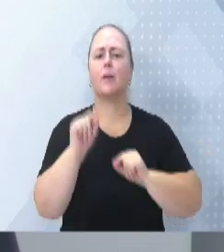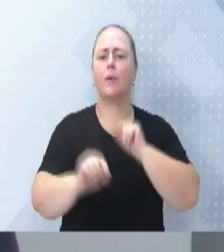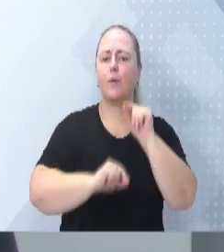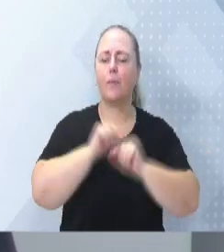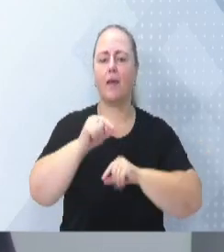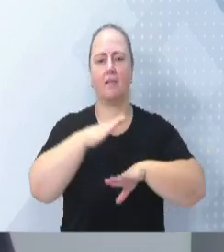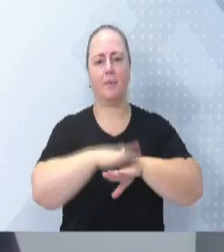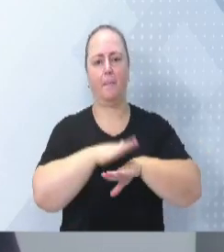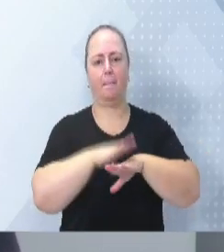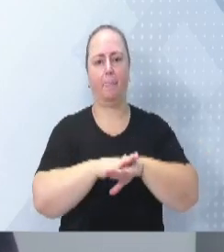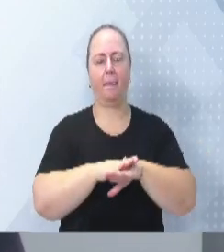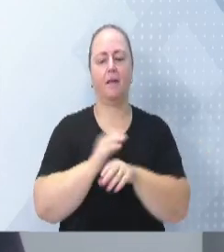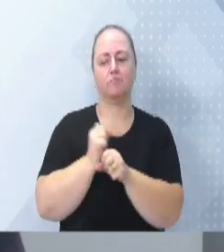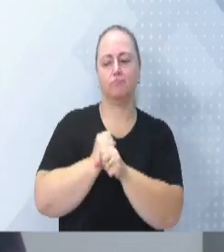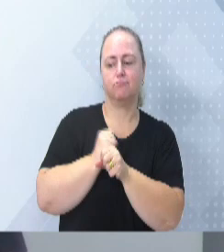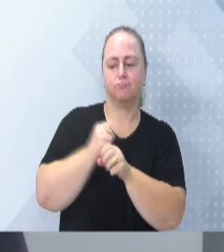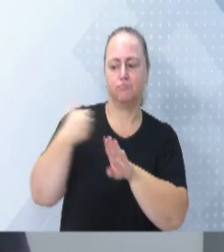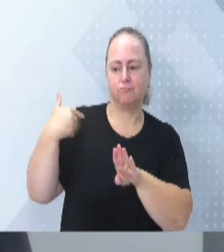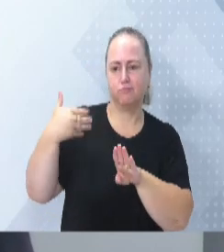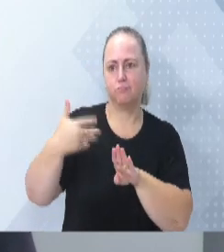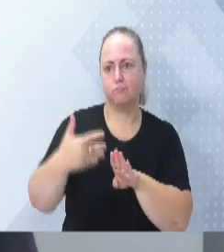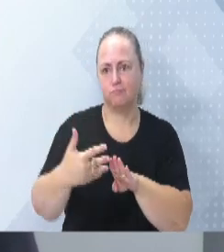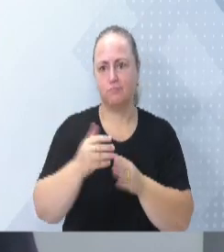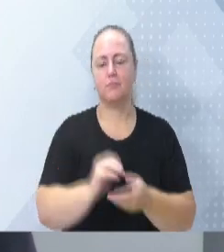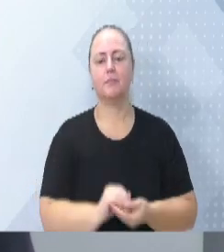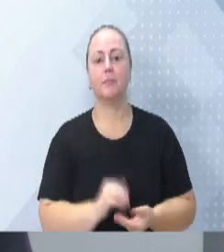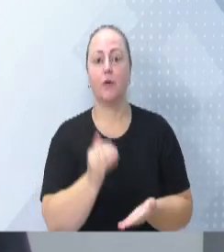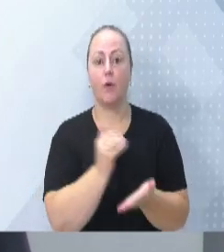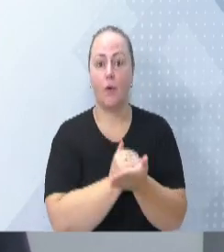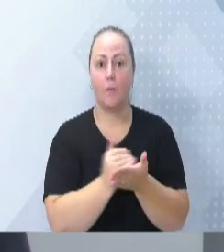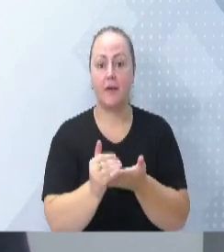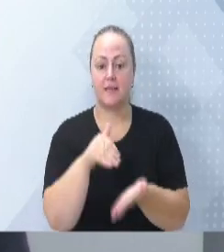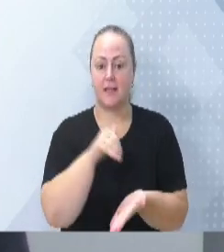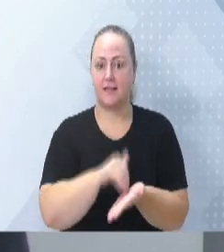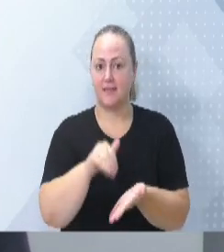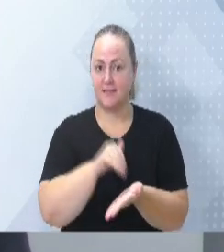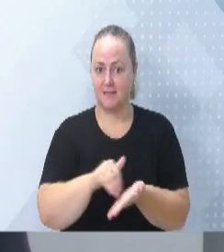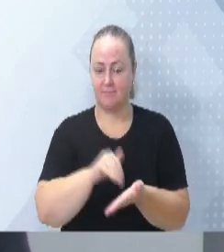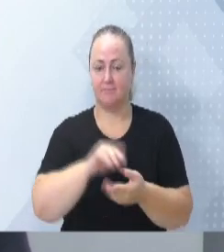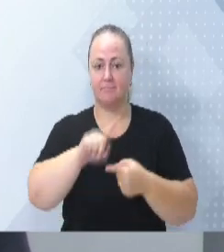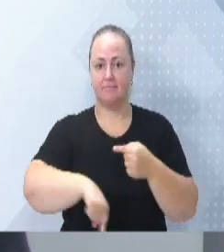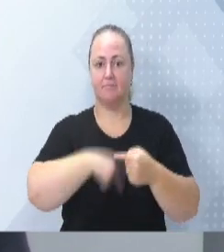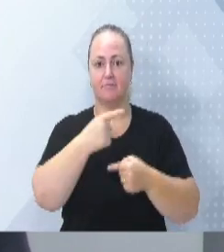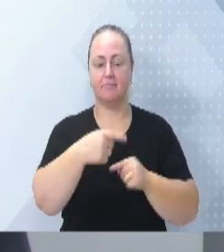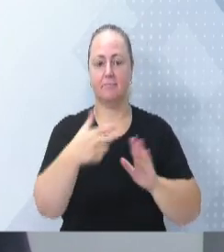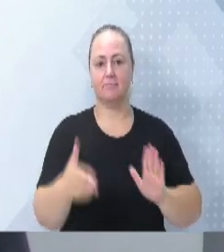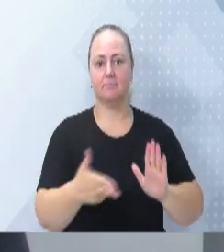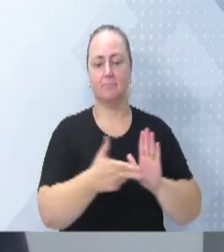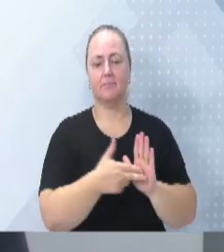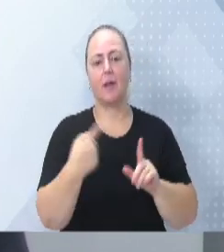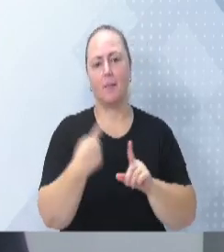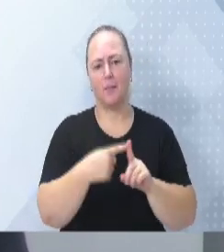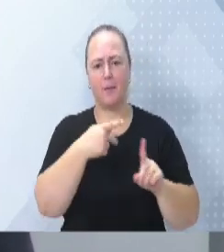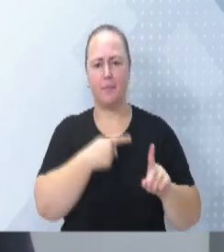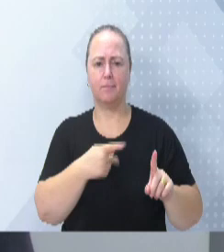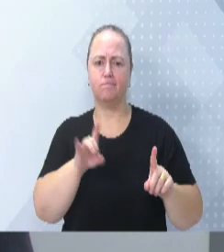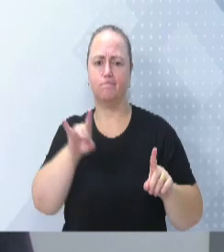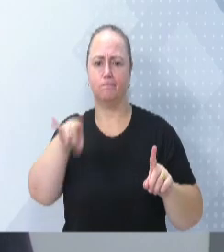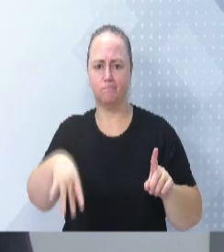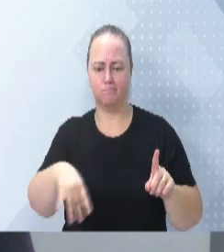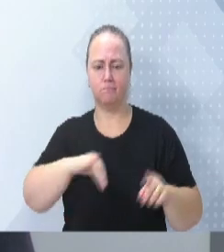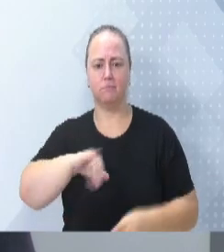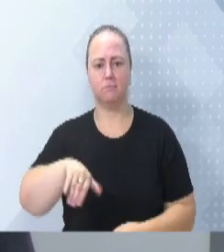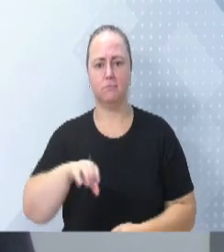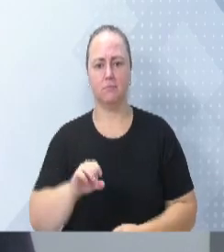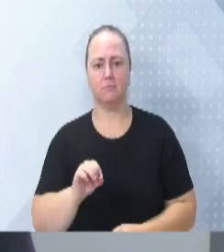sido feito nos últimos quatro anos que eu estou, iniciei como secretário no hospital, depois assumi devido à renúncia do presidente, que era o senhor